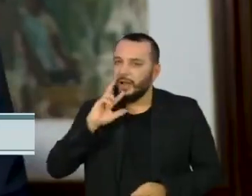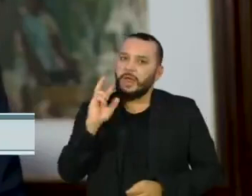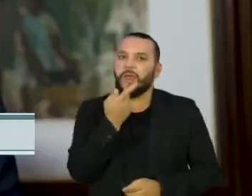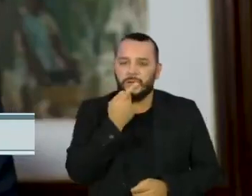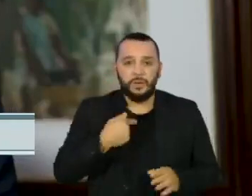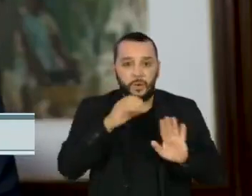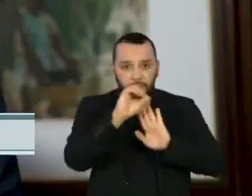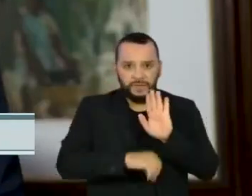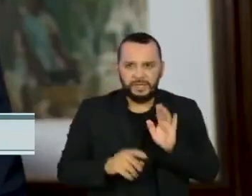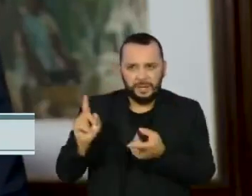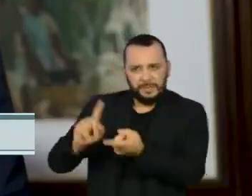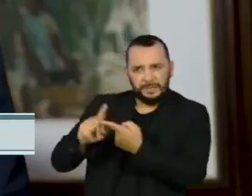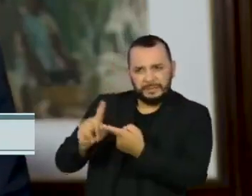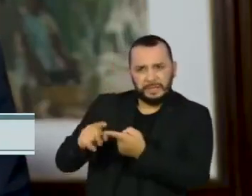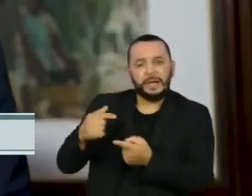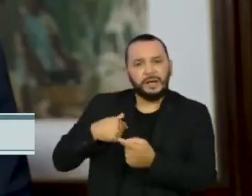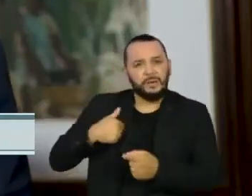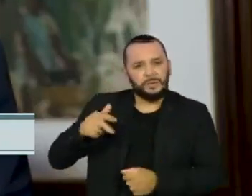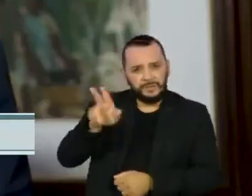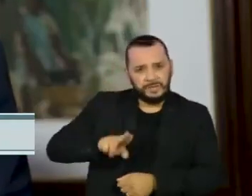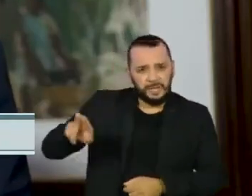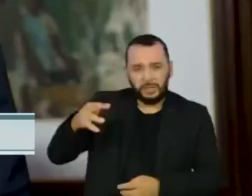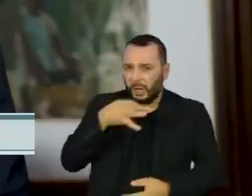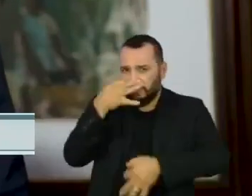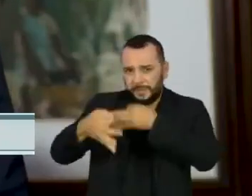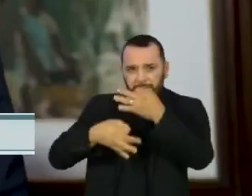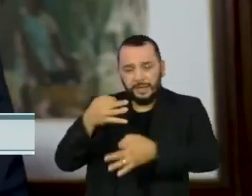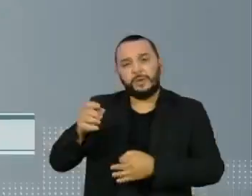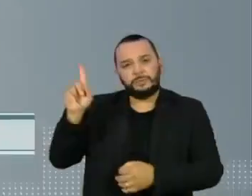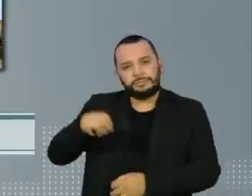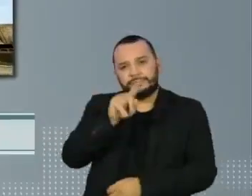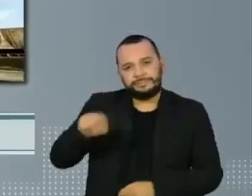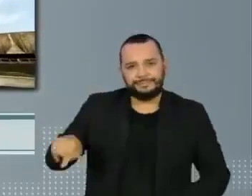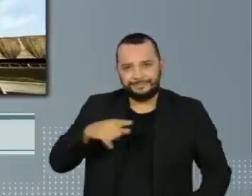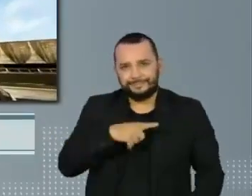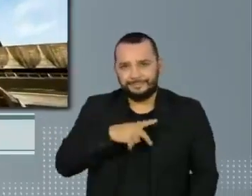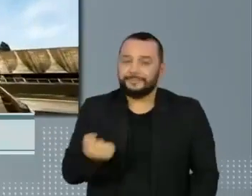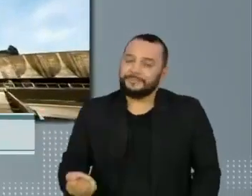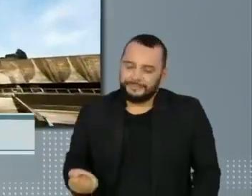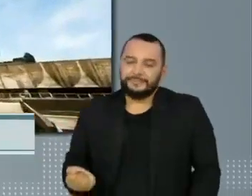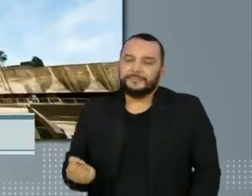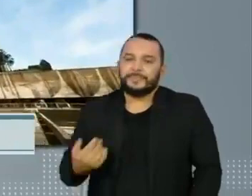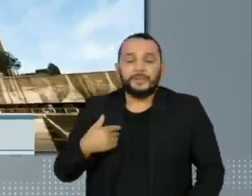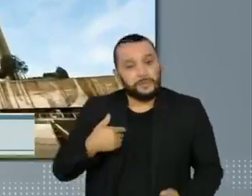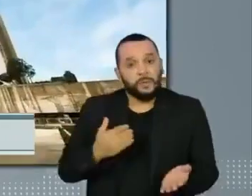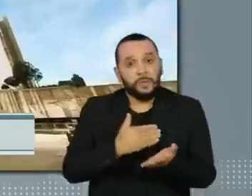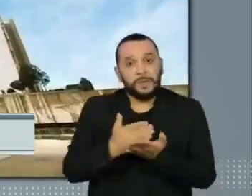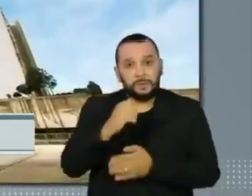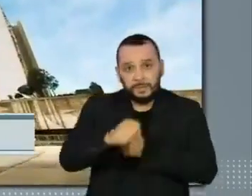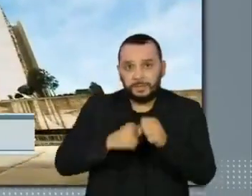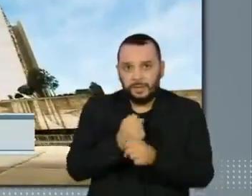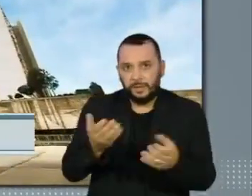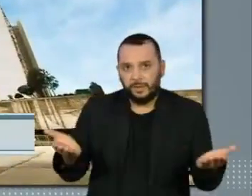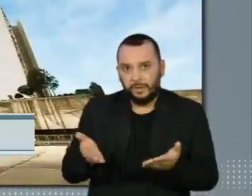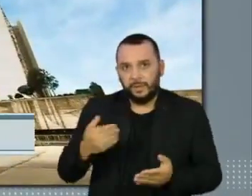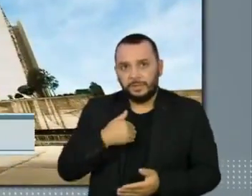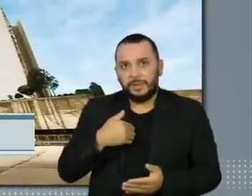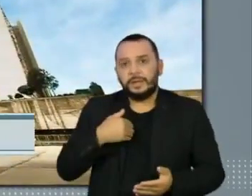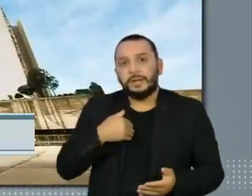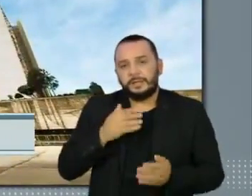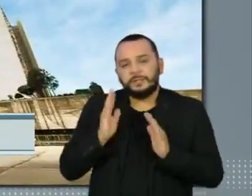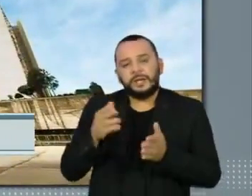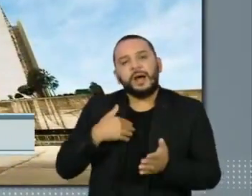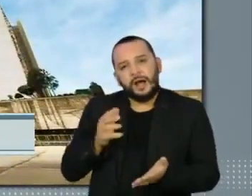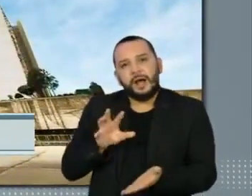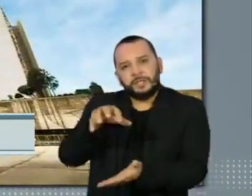O ofício que ameaçava punir universidades por manifestações foi cancelado. No início deste ano, a Agência Brasileira de Promoção de Exportações